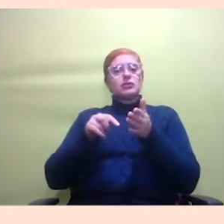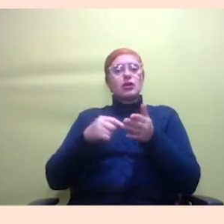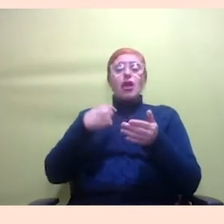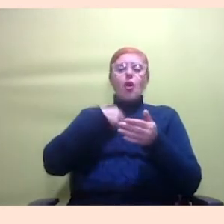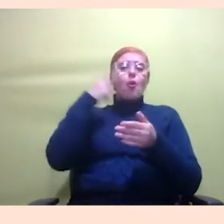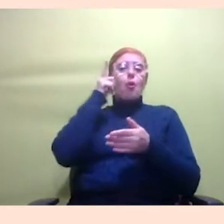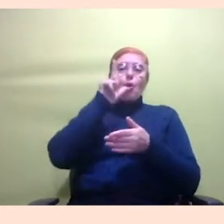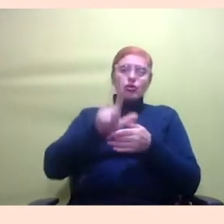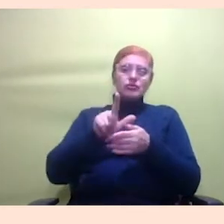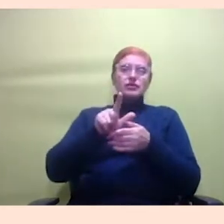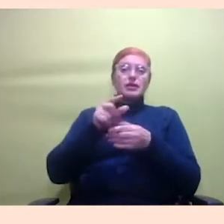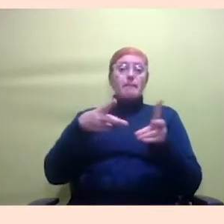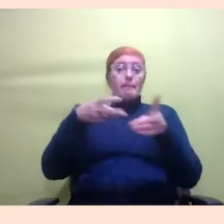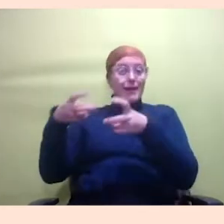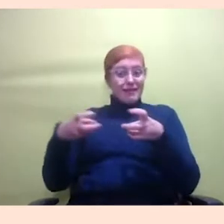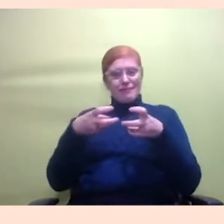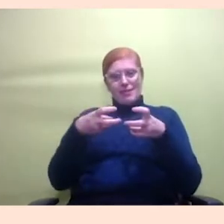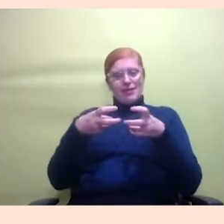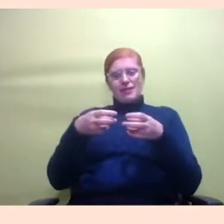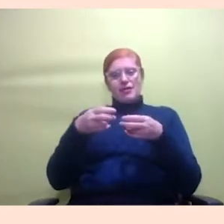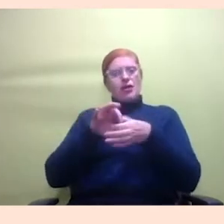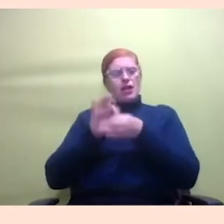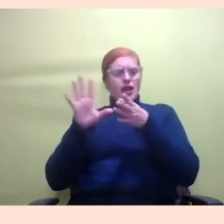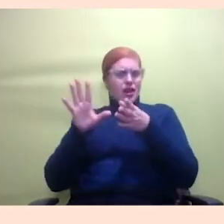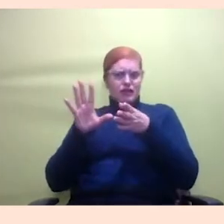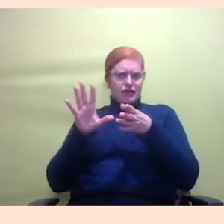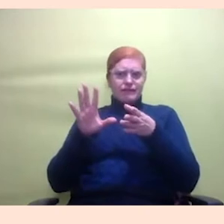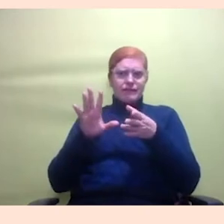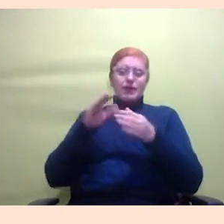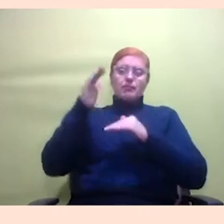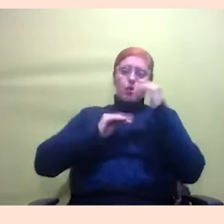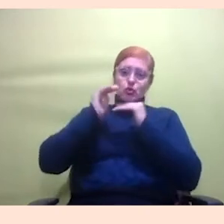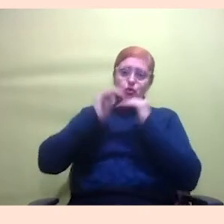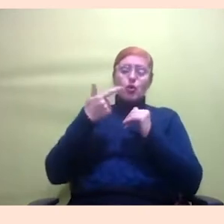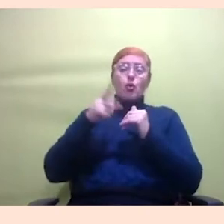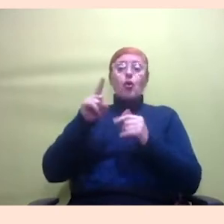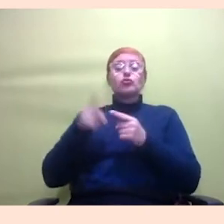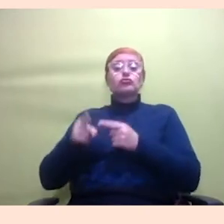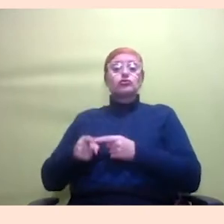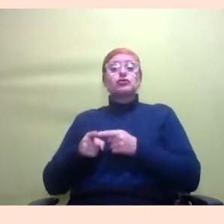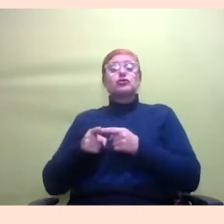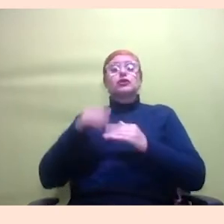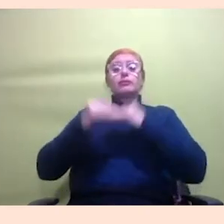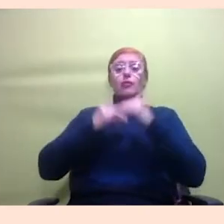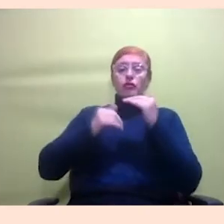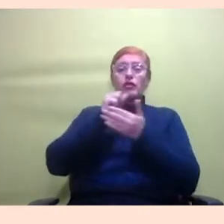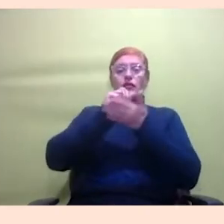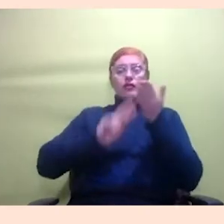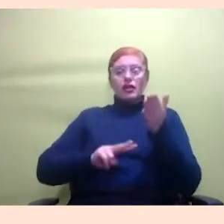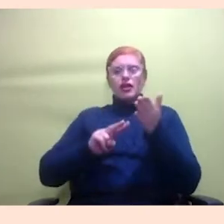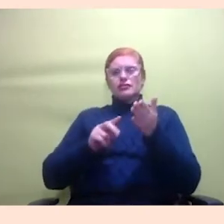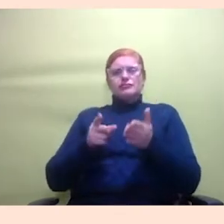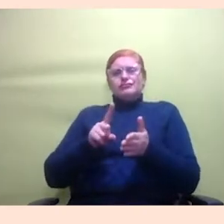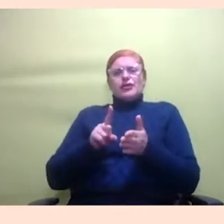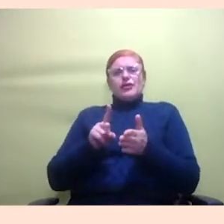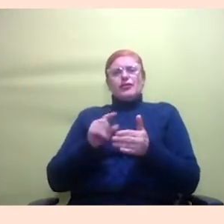coisa enfim é uma coisa muito aberta a ideia da gente construir um outro processo de avaliação que não seja esse fechado que as questões sejam